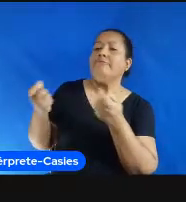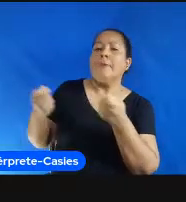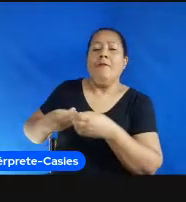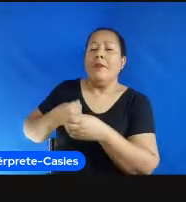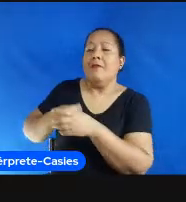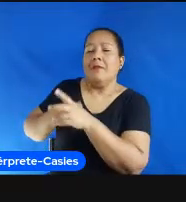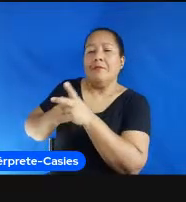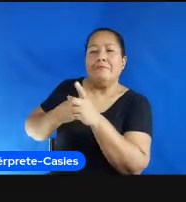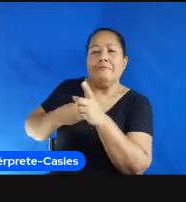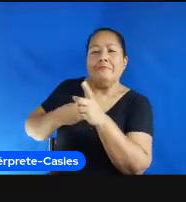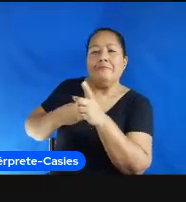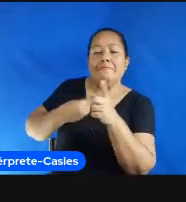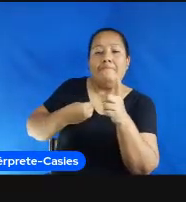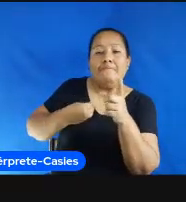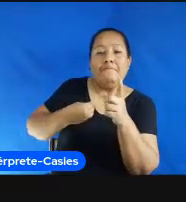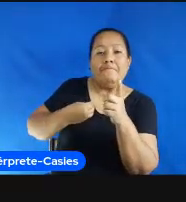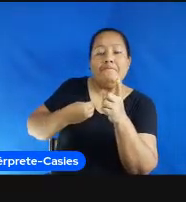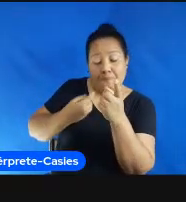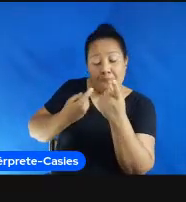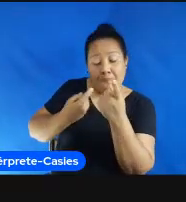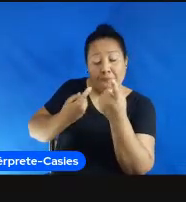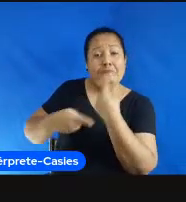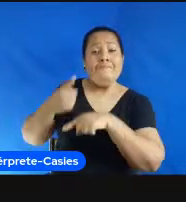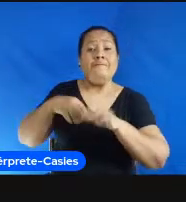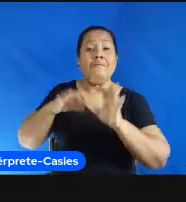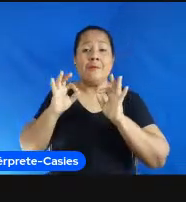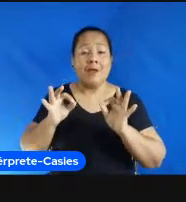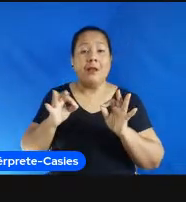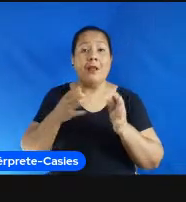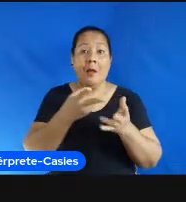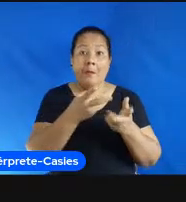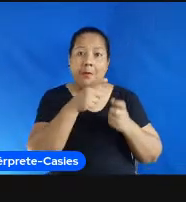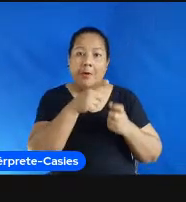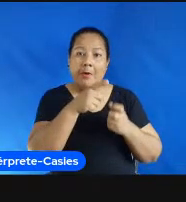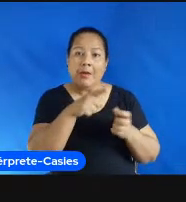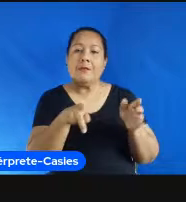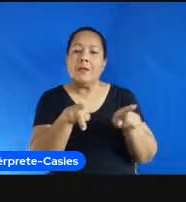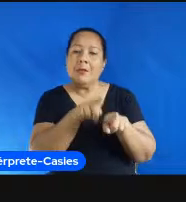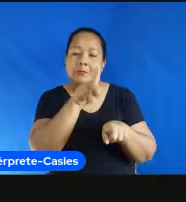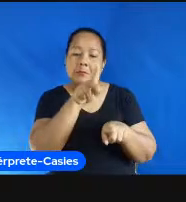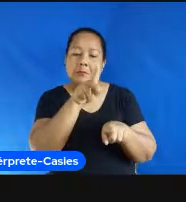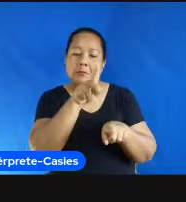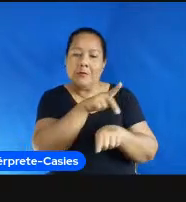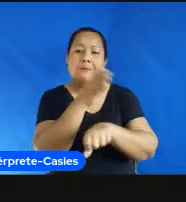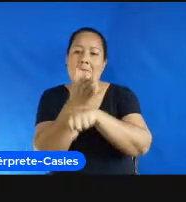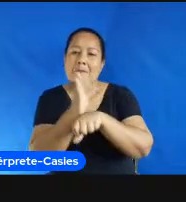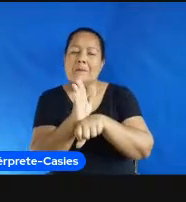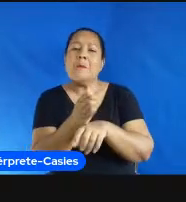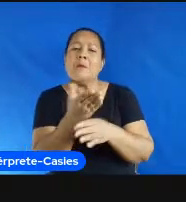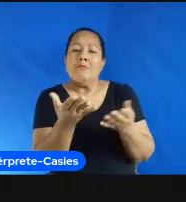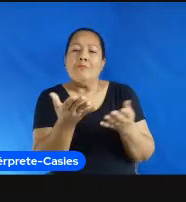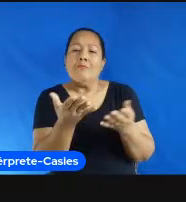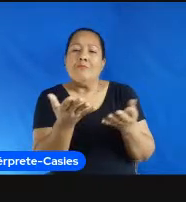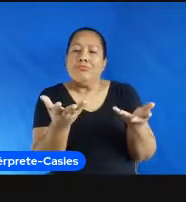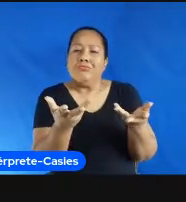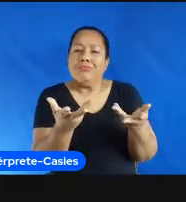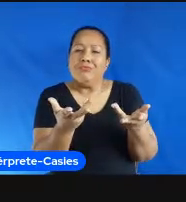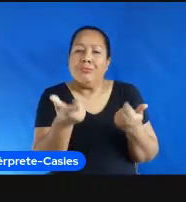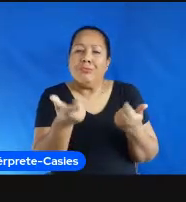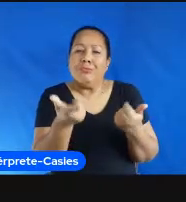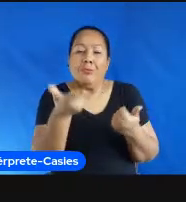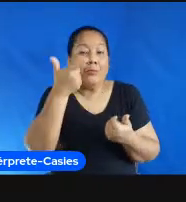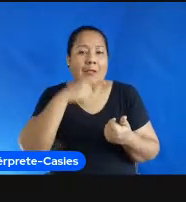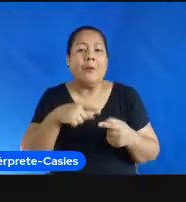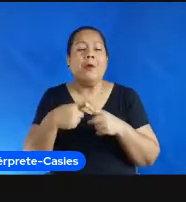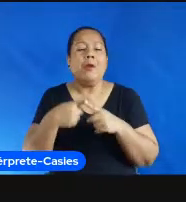partir das entrevistas a gente viu que a competência profissional desses treinadores e treinadoras de novo aliada a continuidade no programa né ou seja